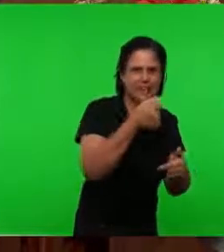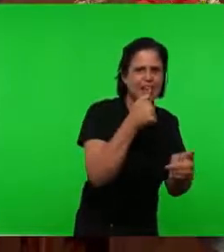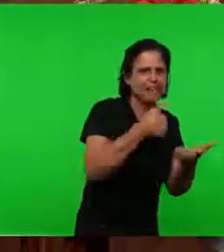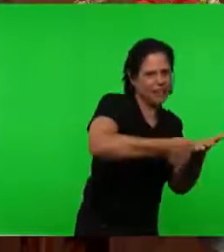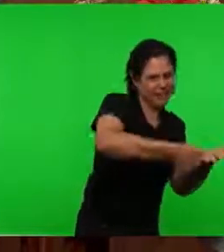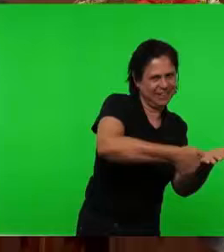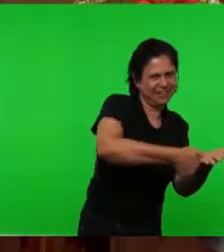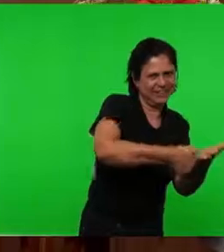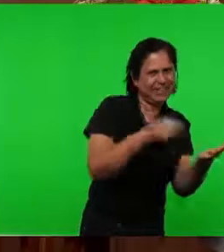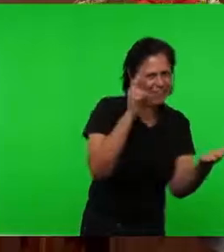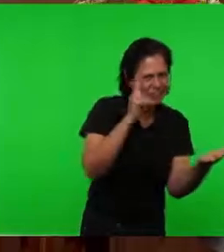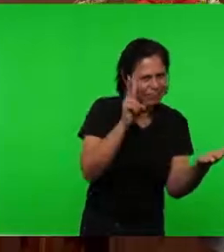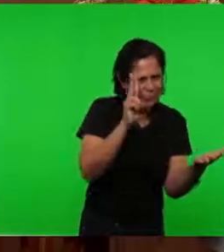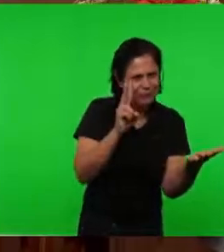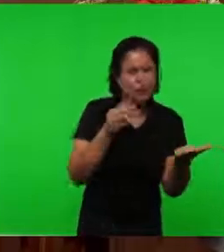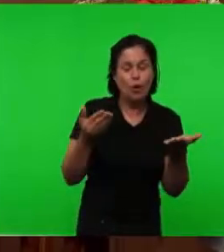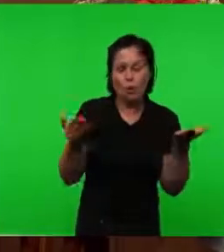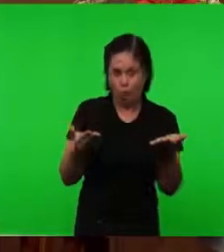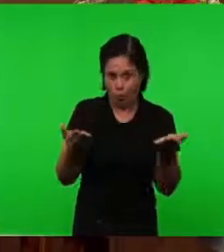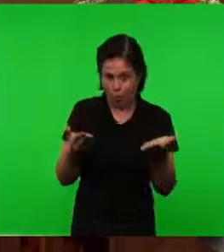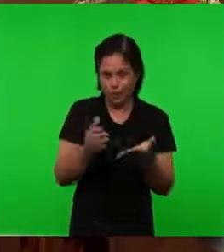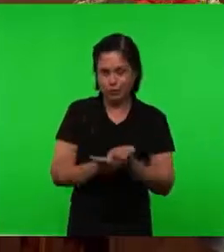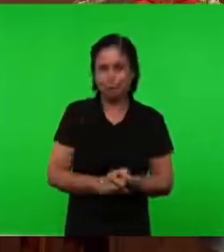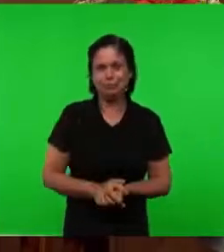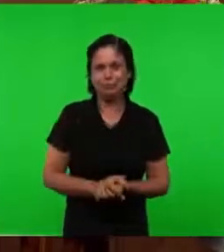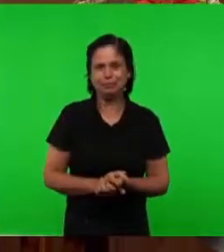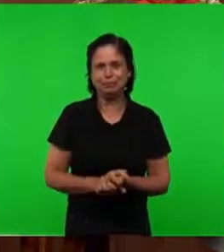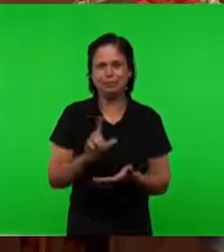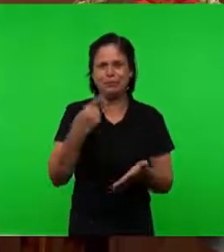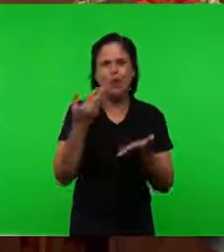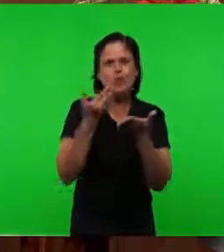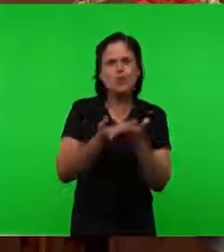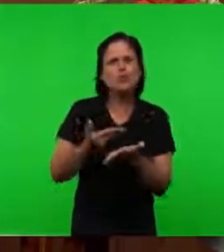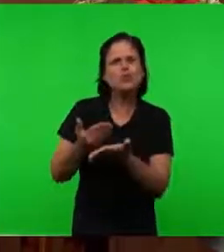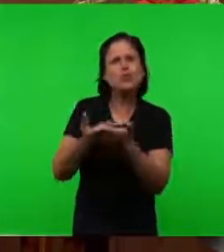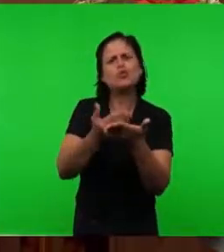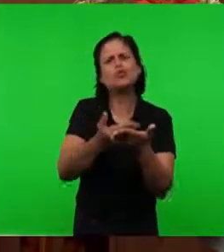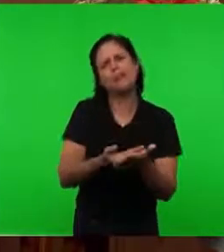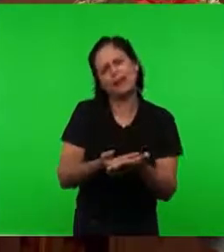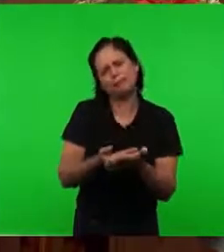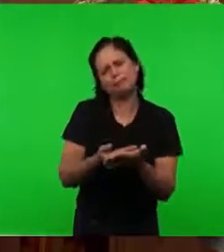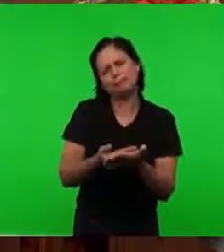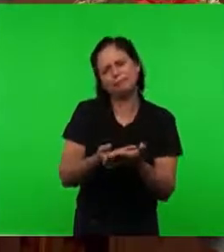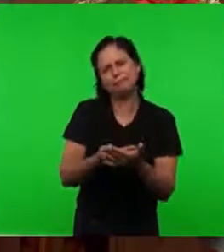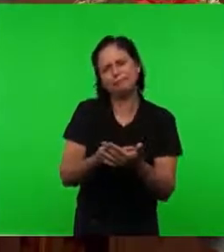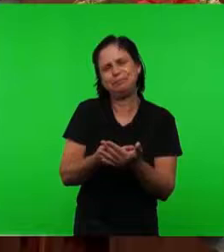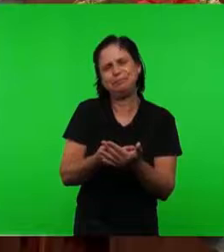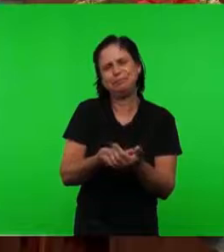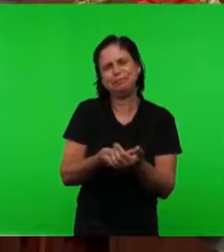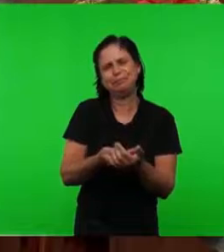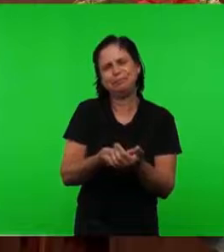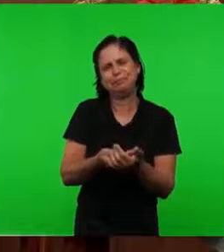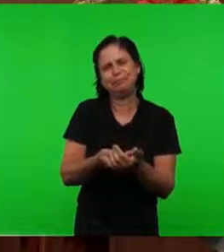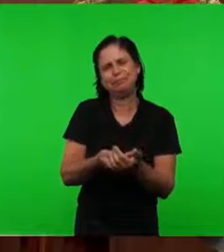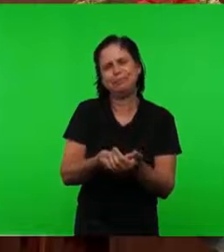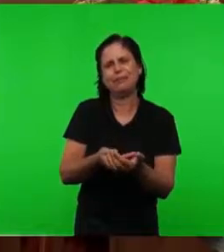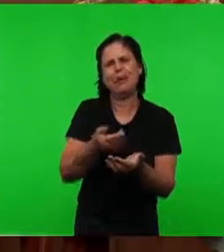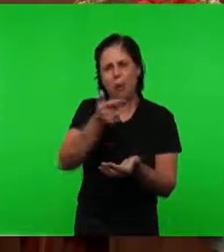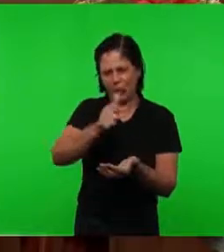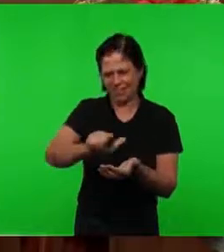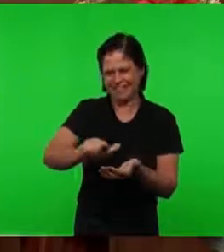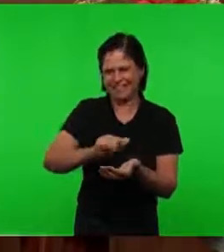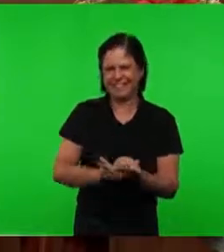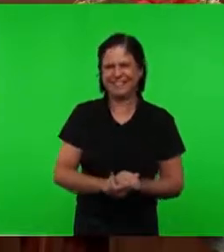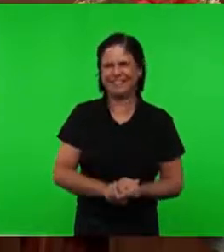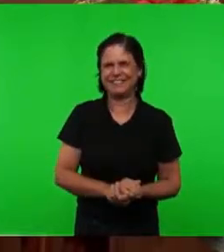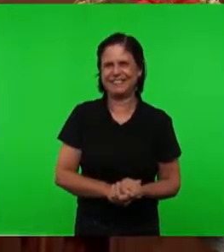gostaria Até que fosse colocado Nós vamos Abordar Mais Um Elemento